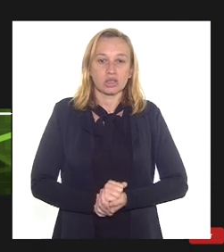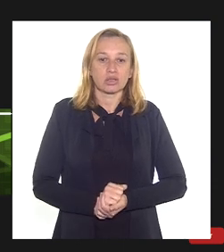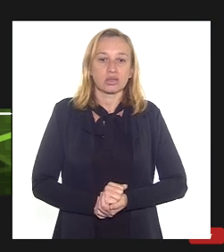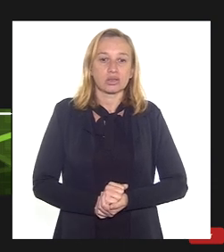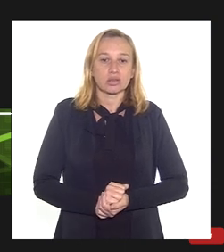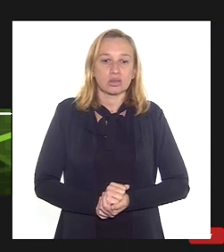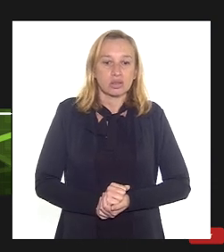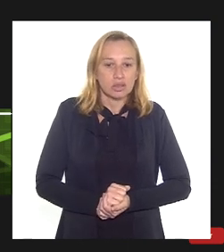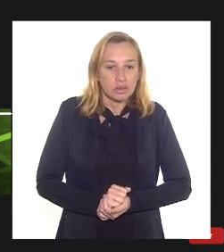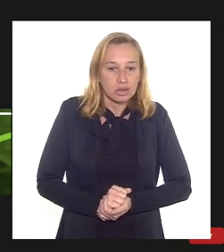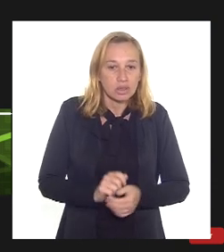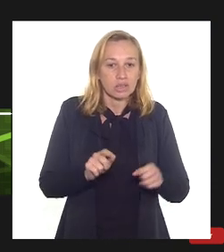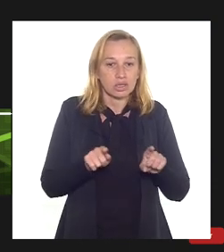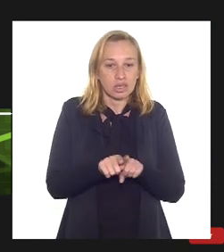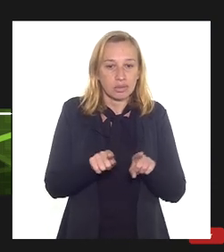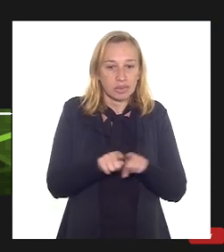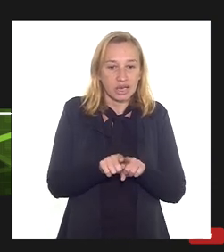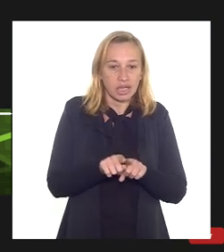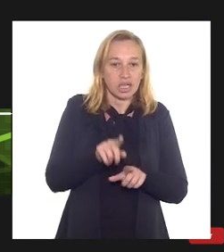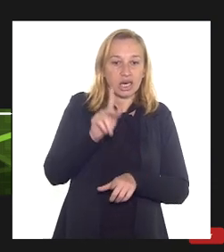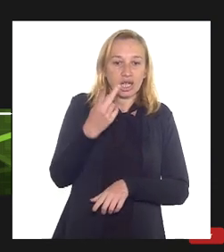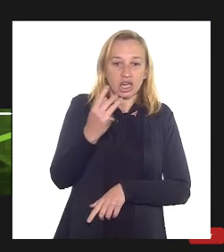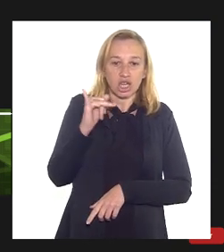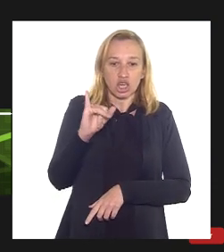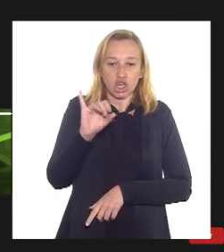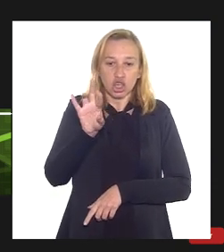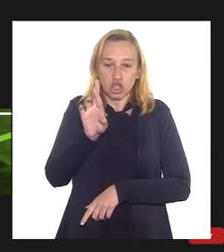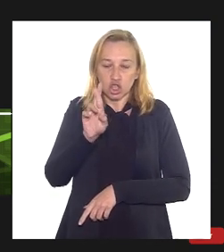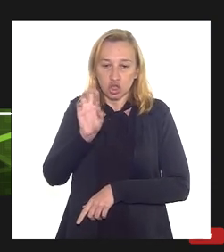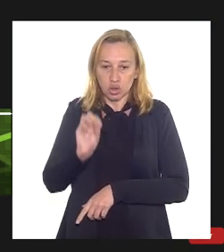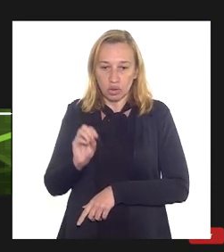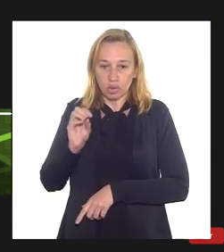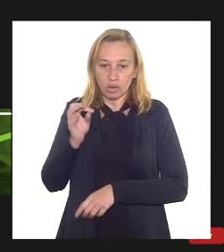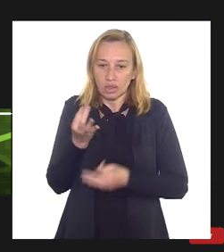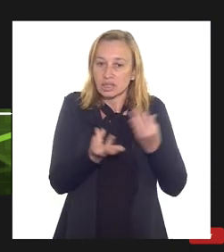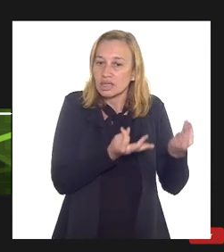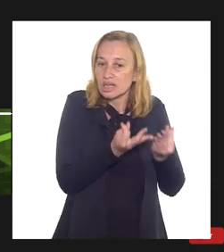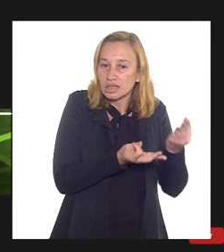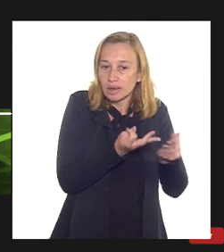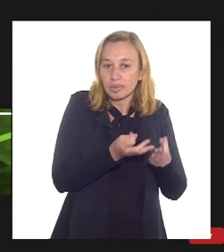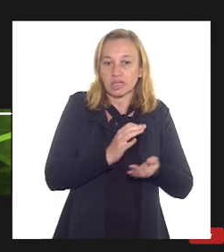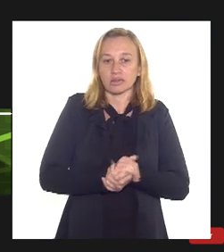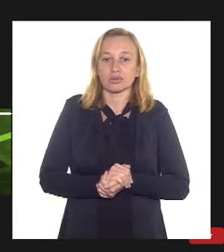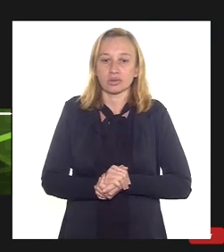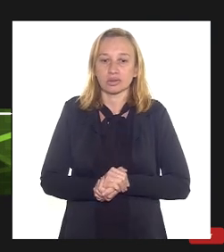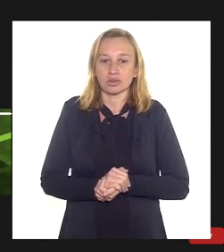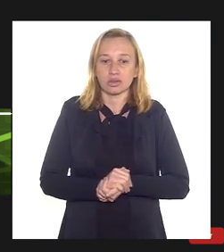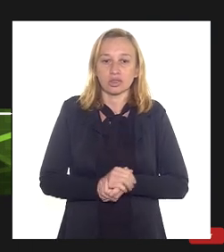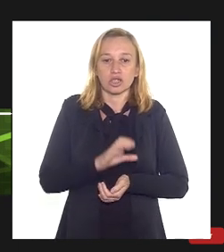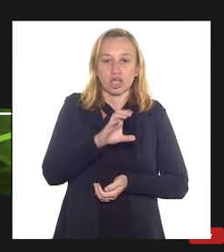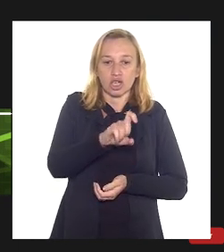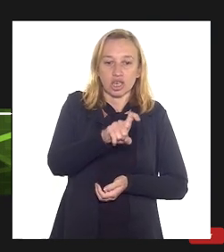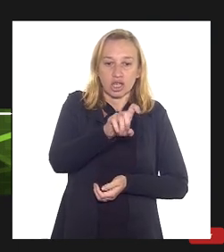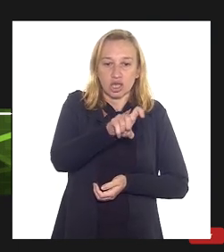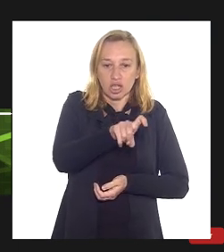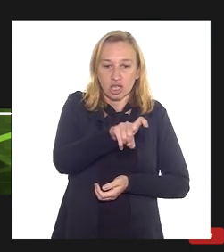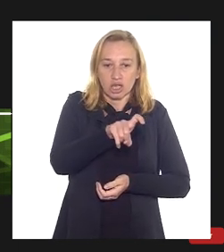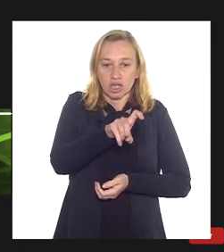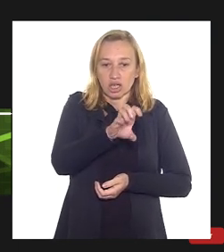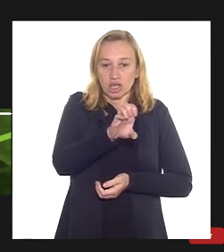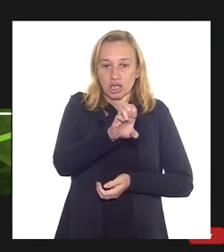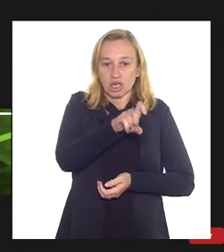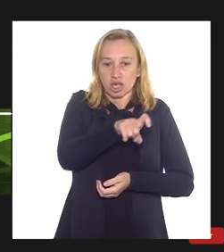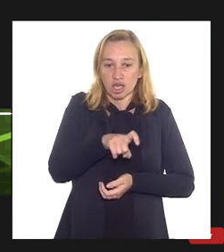hidrotratamento para poder produzir o diesel S10, que é o baixíssimo terror de enxofre, compatível com o uso nas cidades